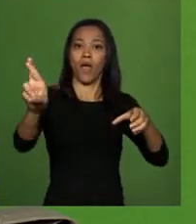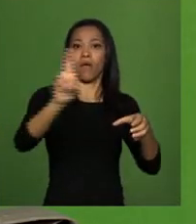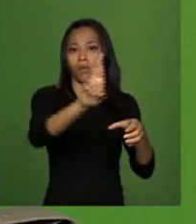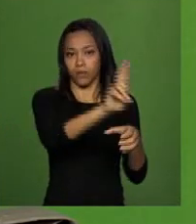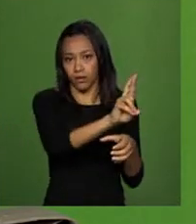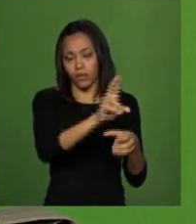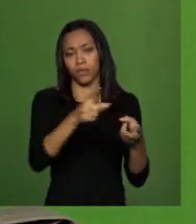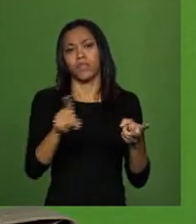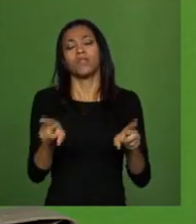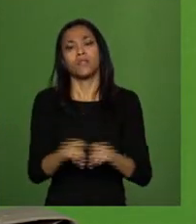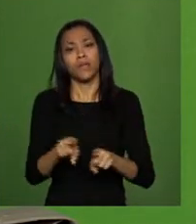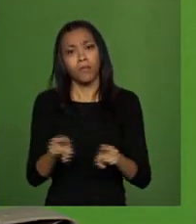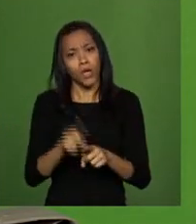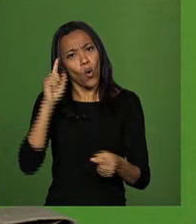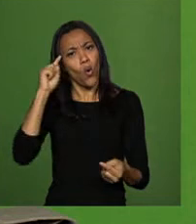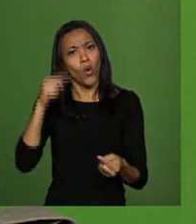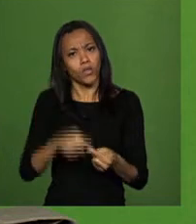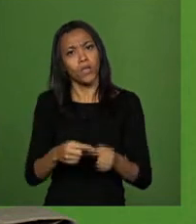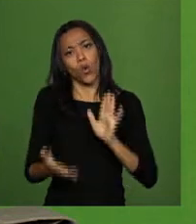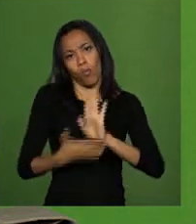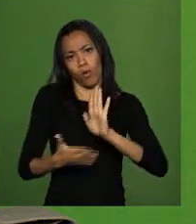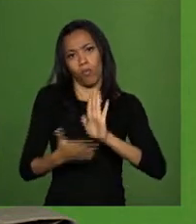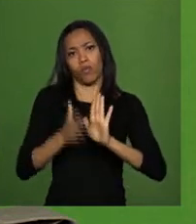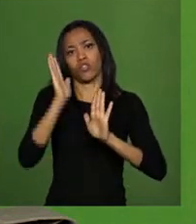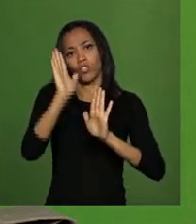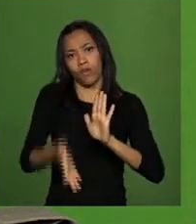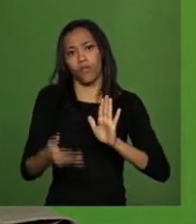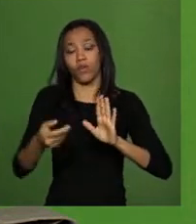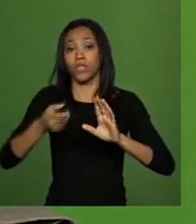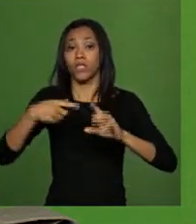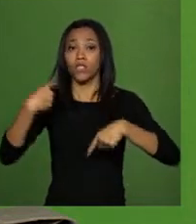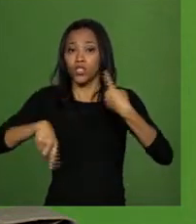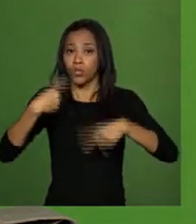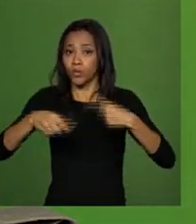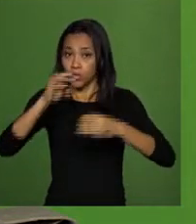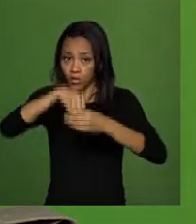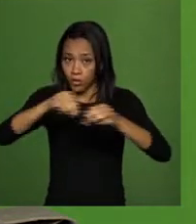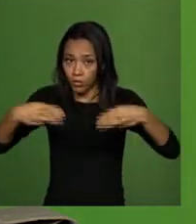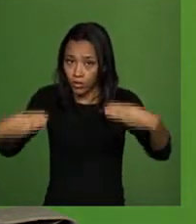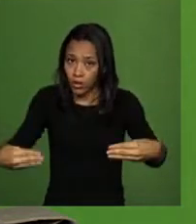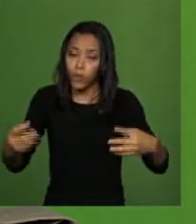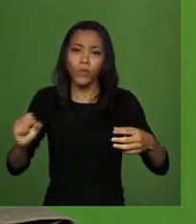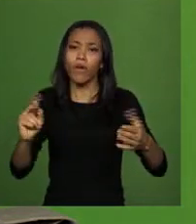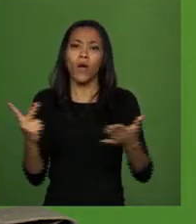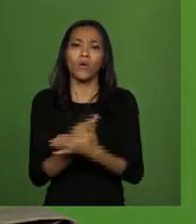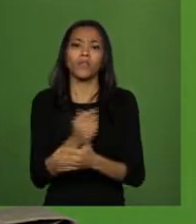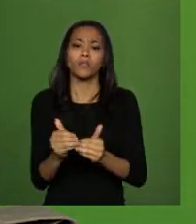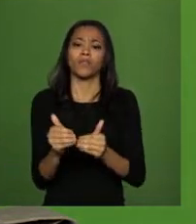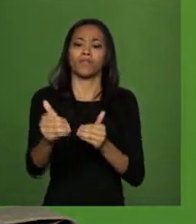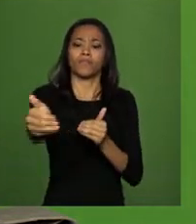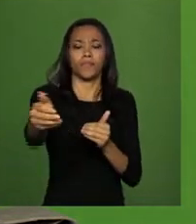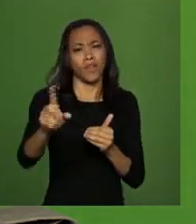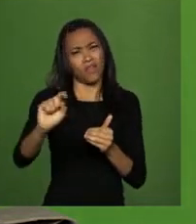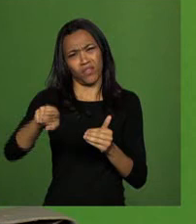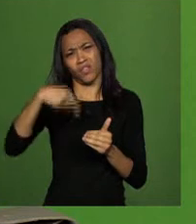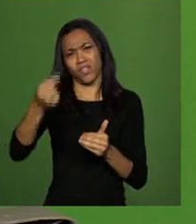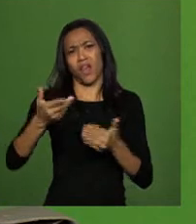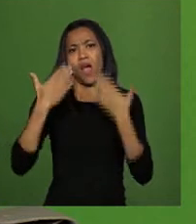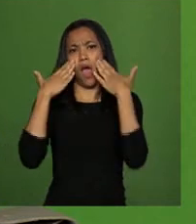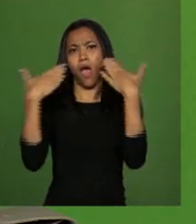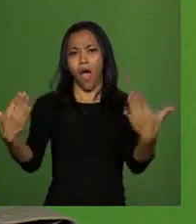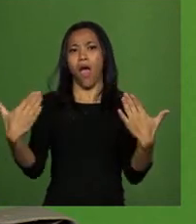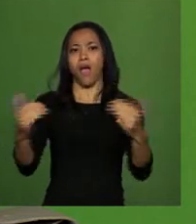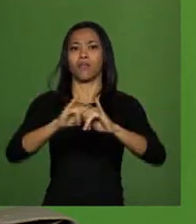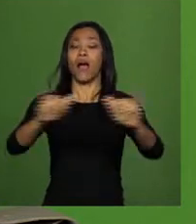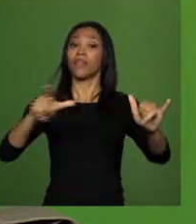o Ministério do Meio Ambiente, inclusive concordando com propostas que foram discutidas dentro do Ministério. O que vai acontecer daqui a pouco é que eu vou deixar isso público. Aí vai